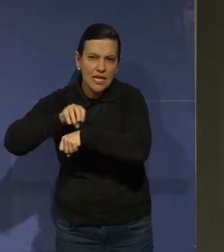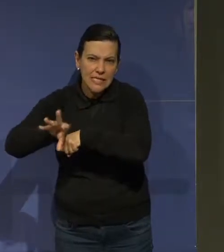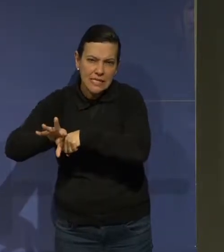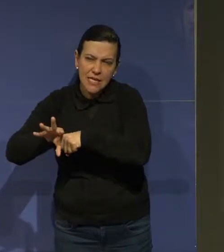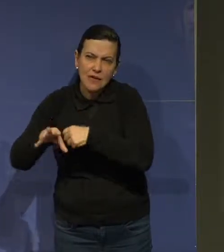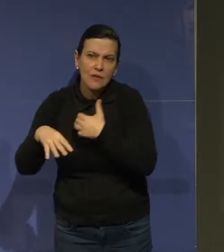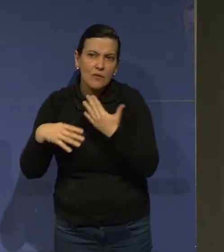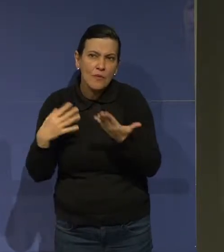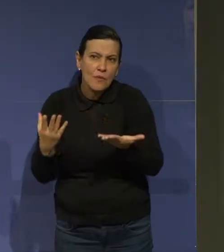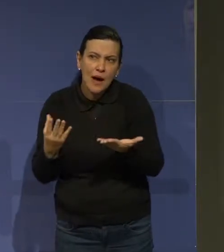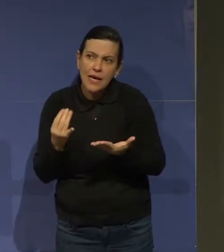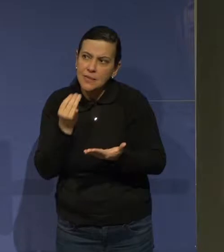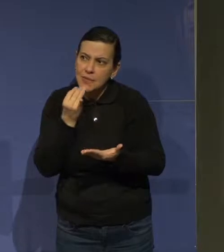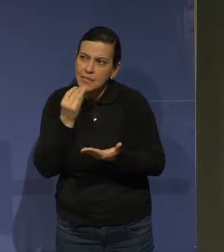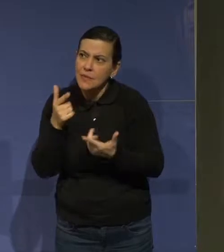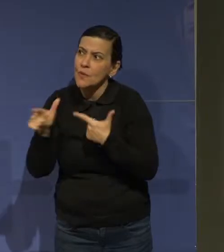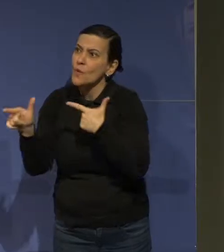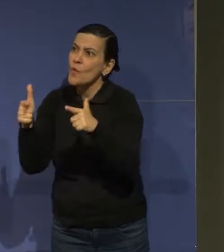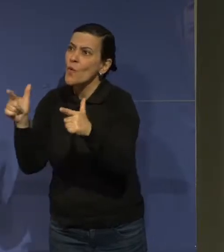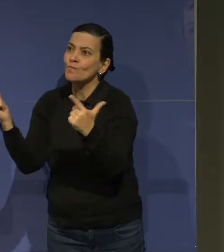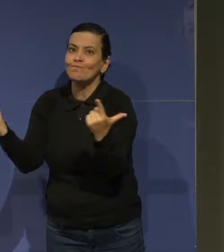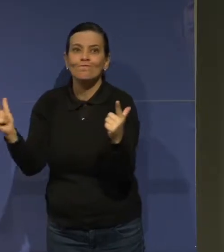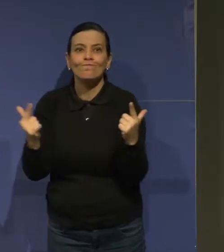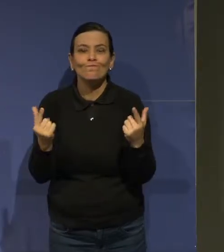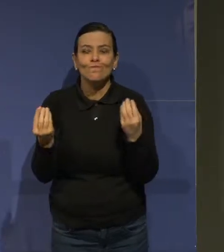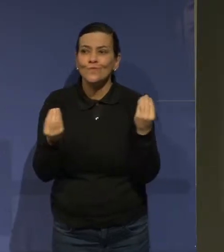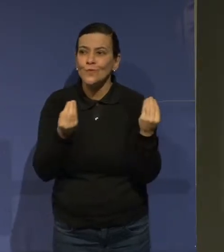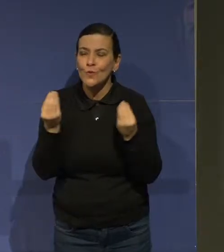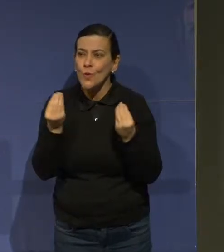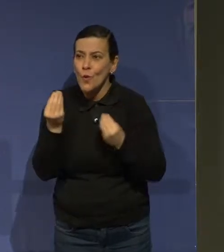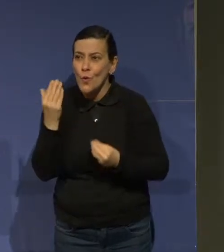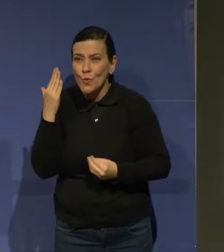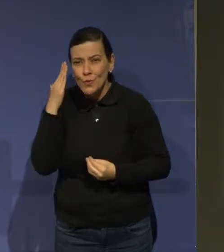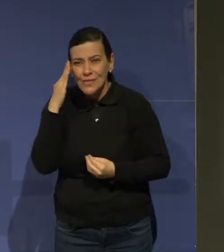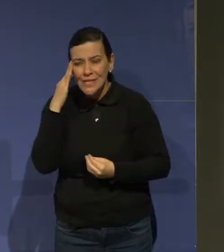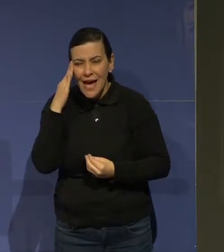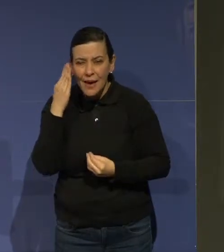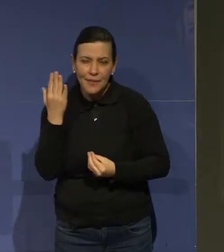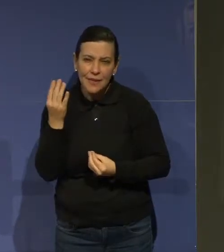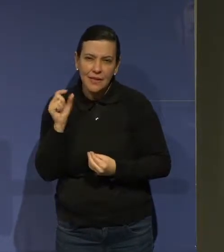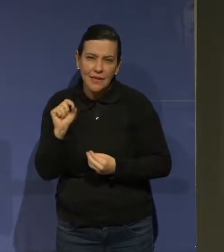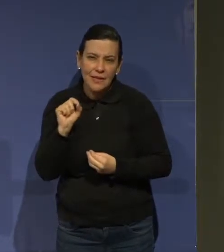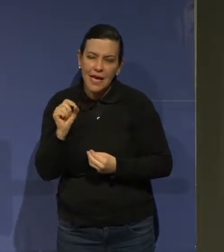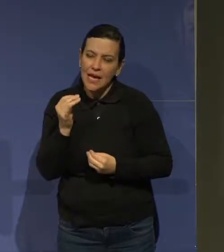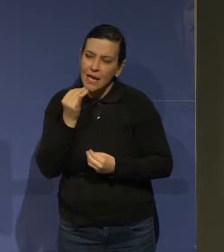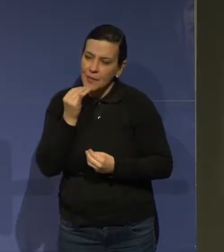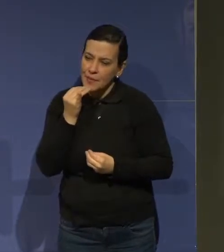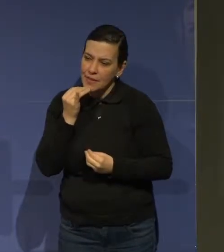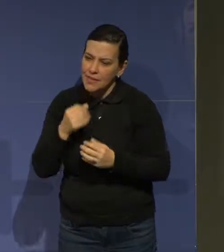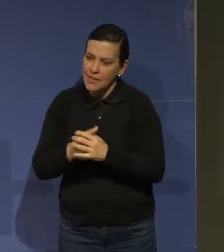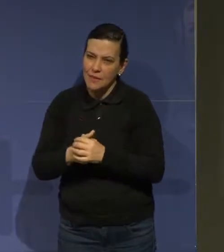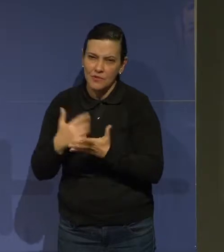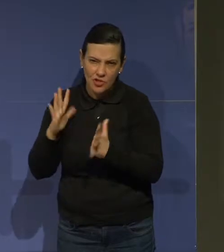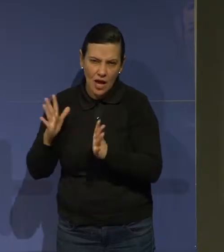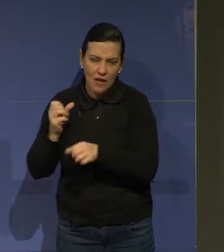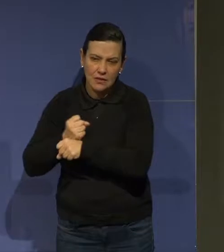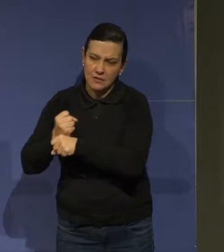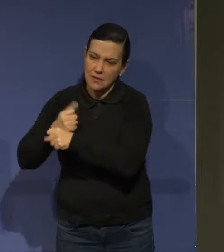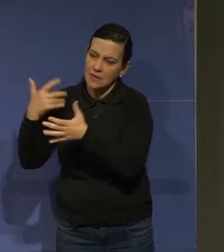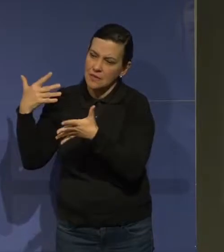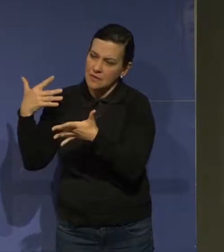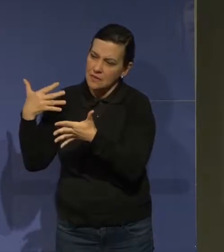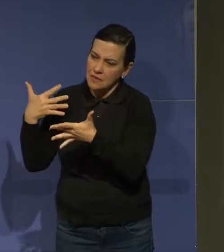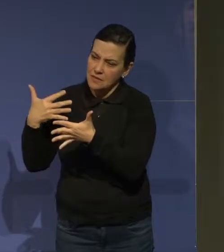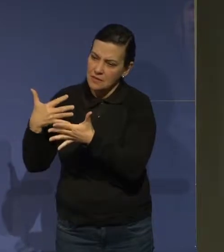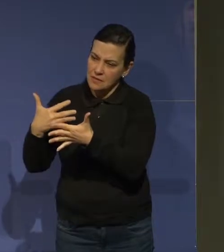ente que faça isso. Como a gente sabia que o governo federal não ia fazer, nos últimos anos, uma